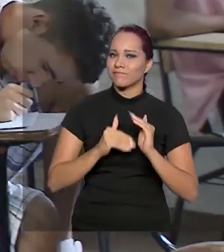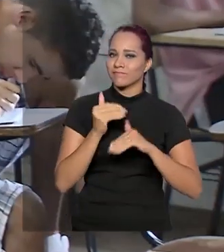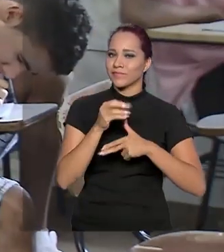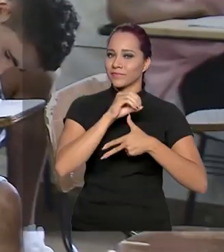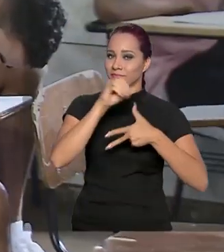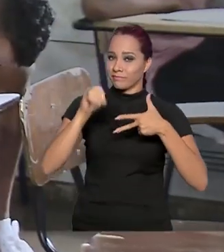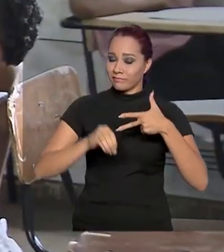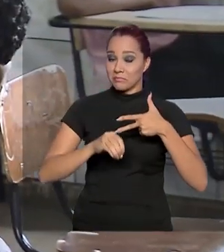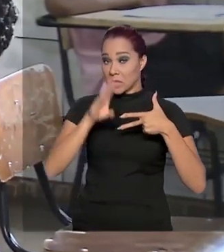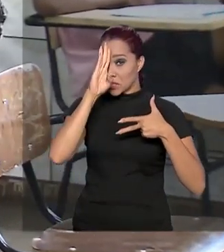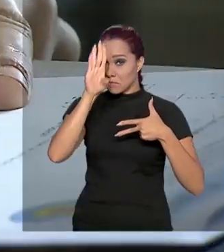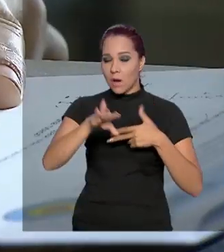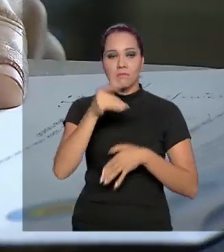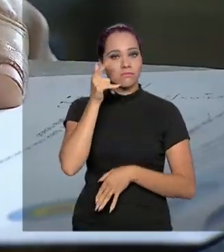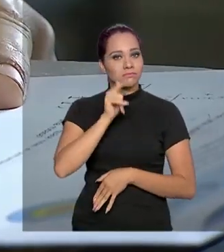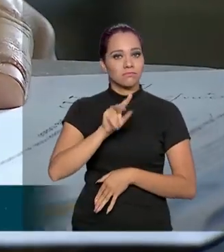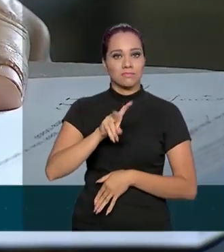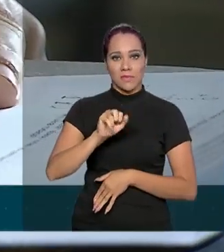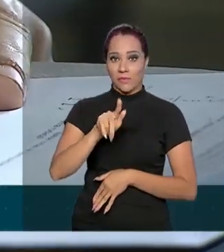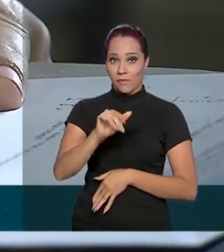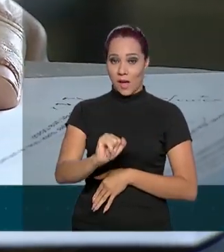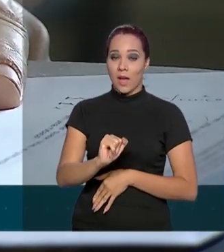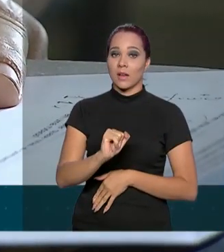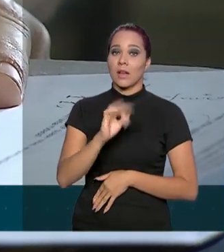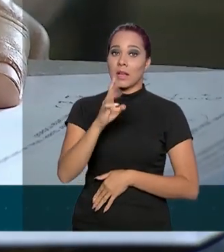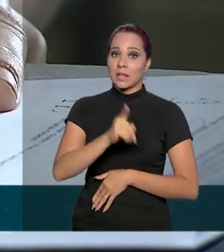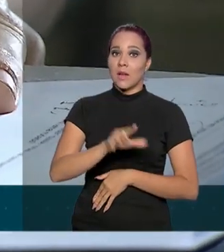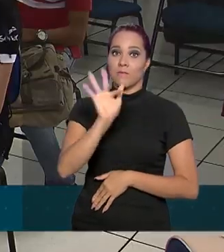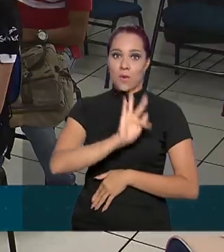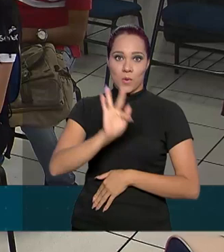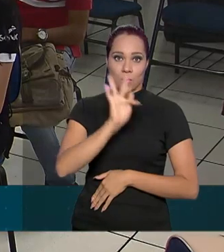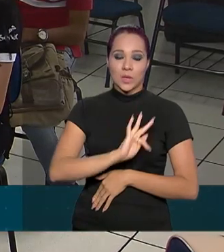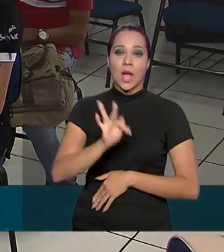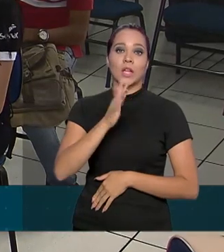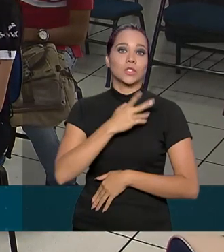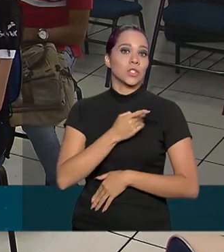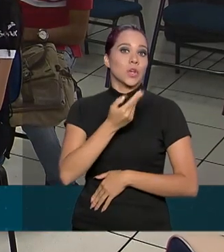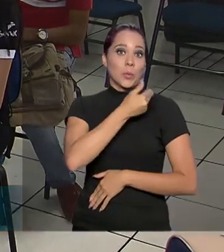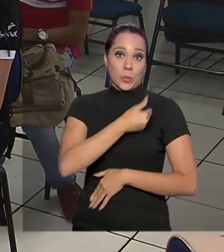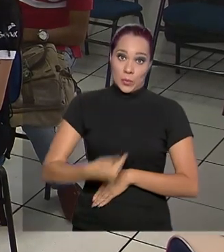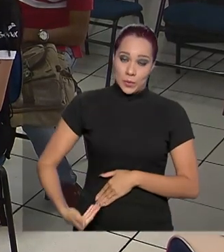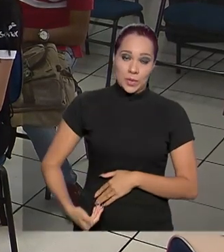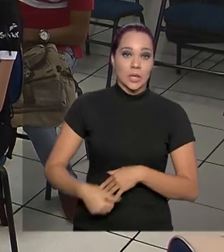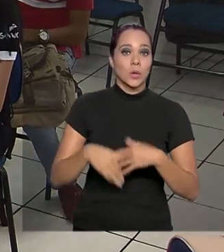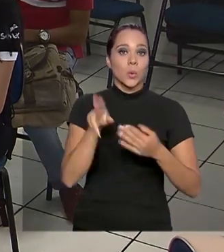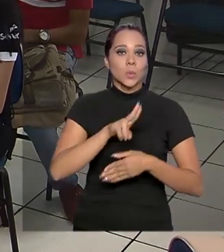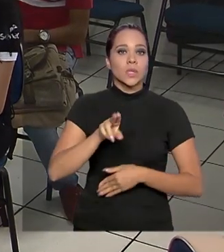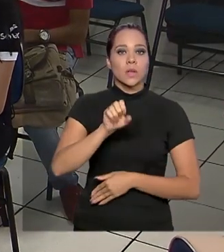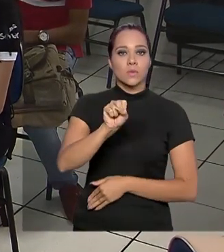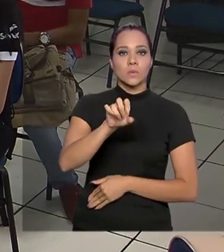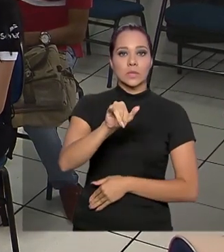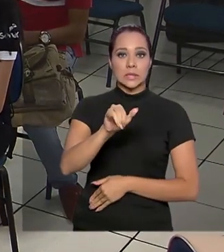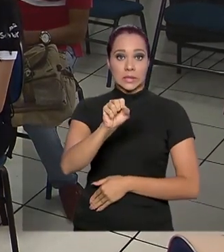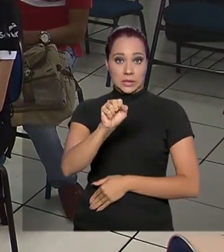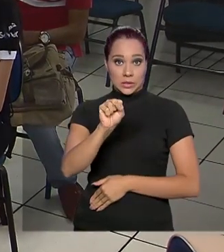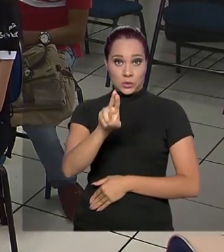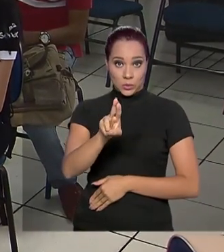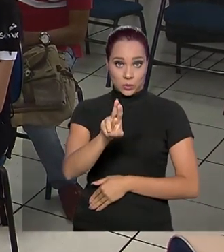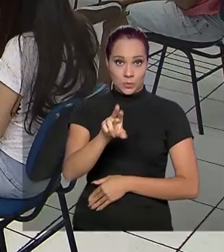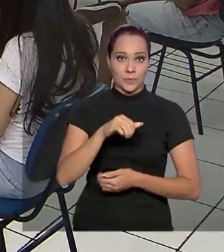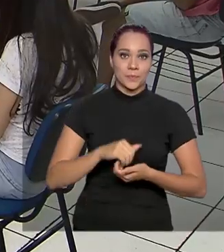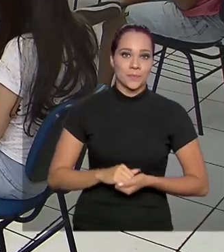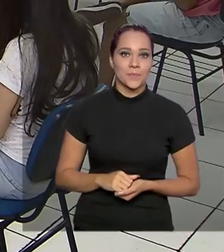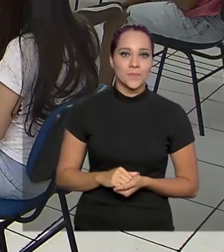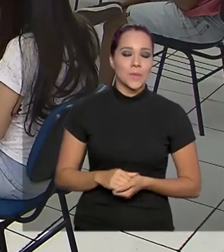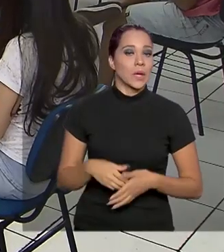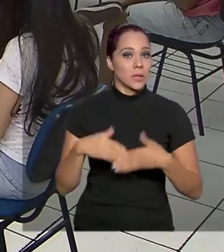é critério para conseguir uma vaga em instituição pública de ensino superior por meio do Sistema de Seleção Unificada, o SISU.